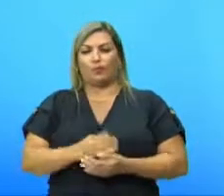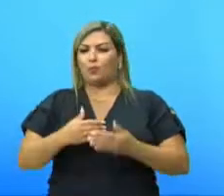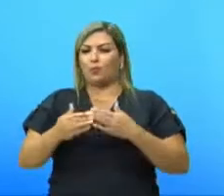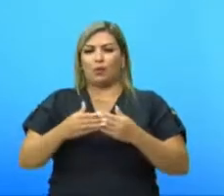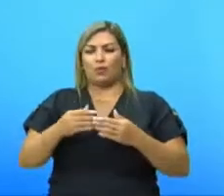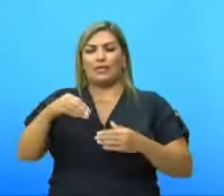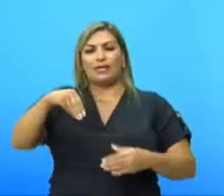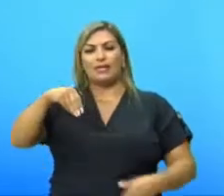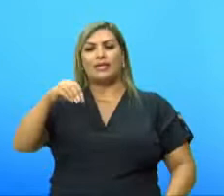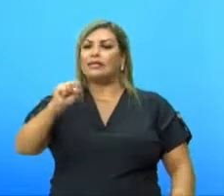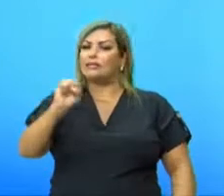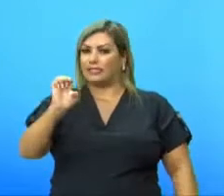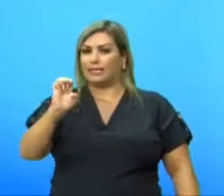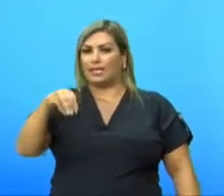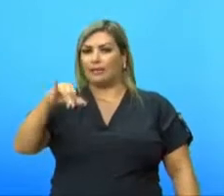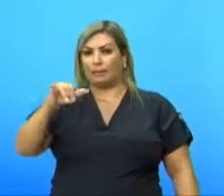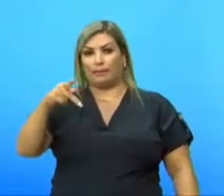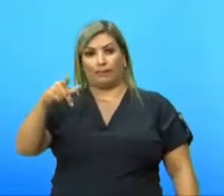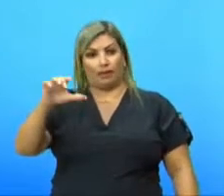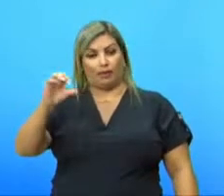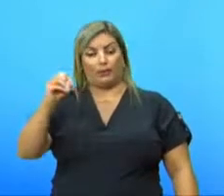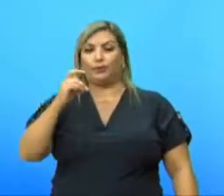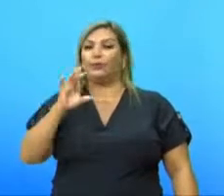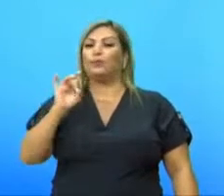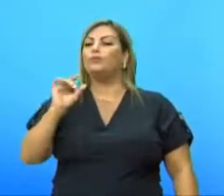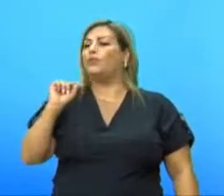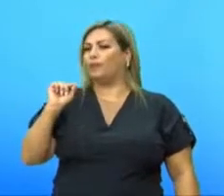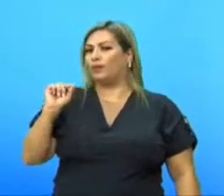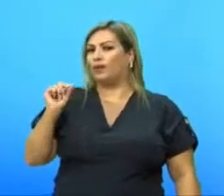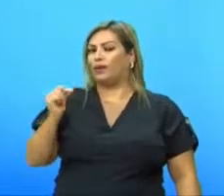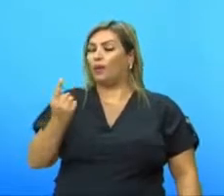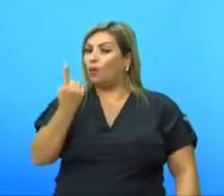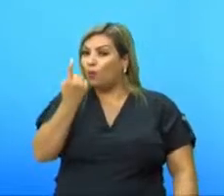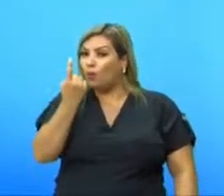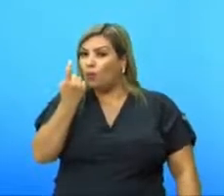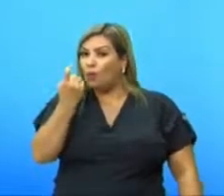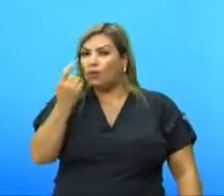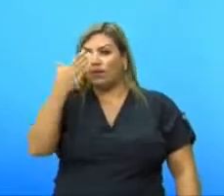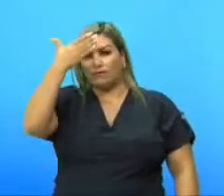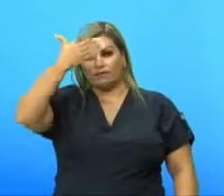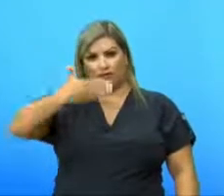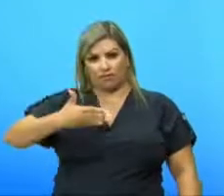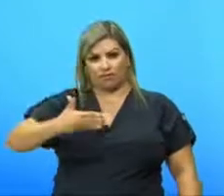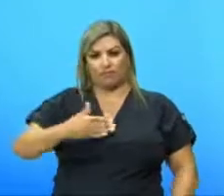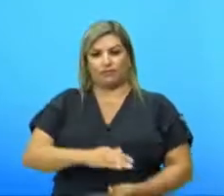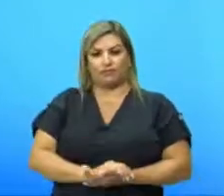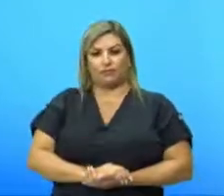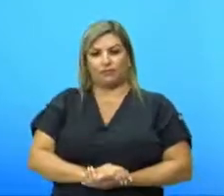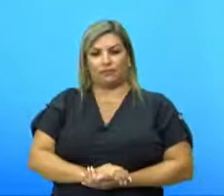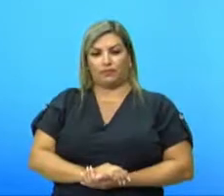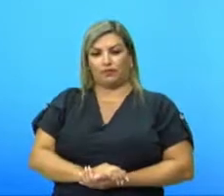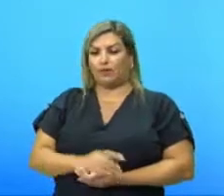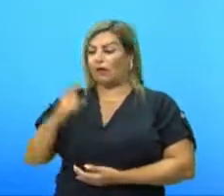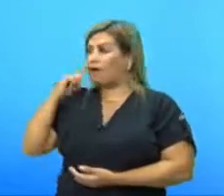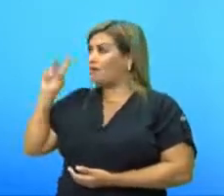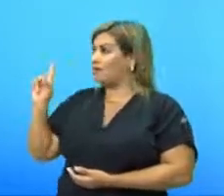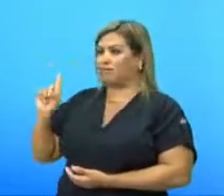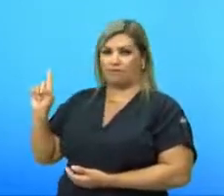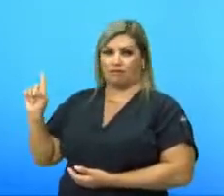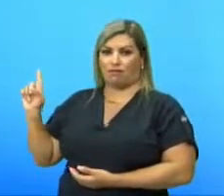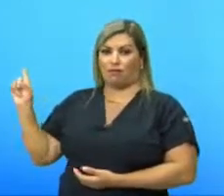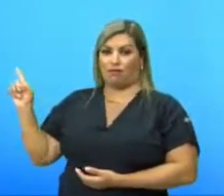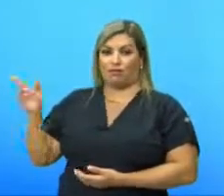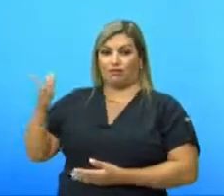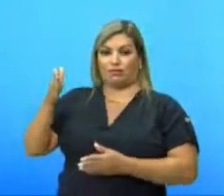-plano, ia conter apenas o que? Uma face. Aqui não, Está vendo aqui, ó? Se eu